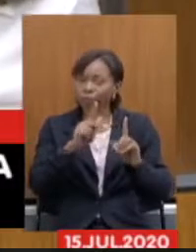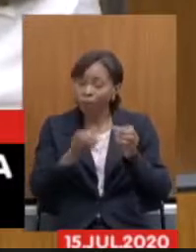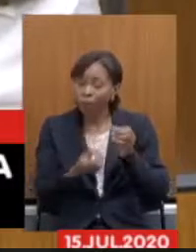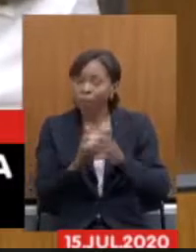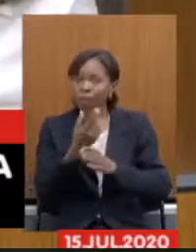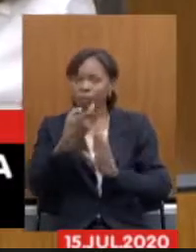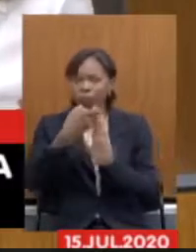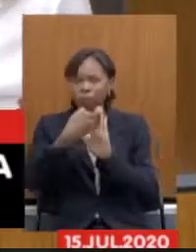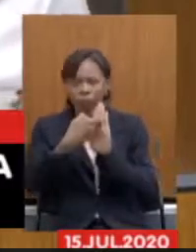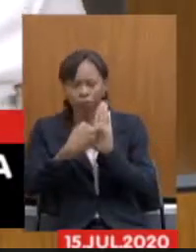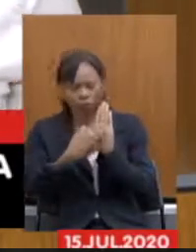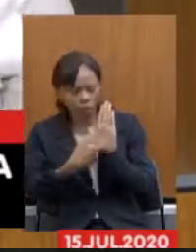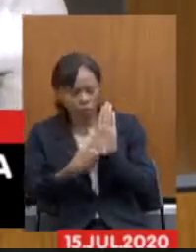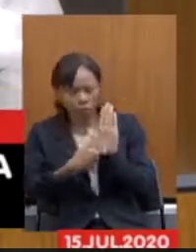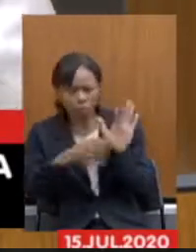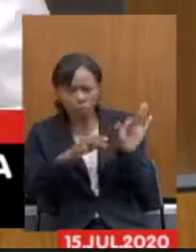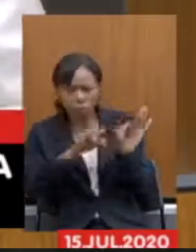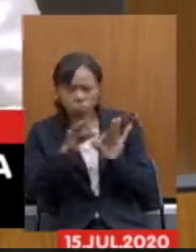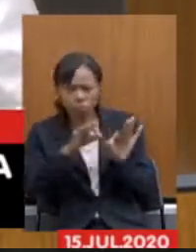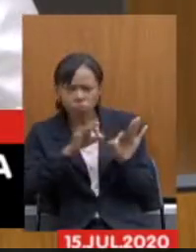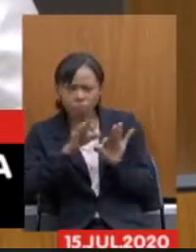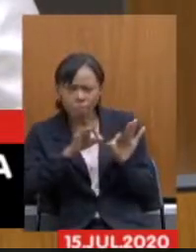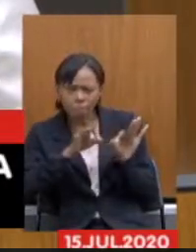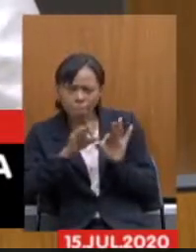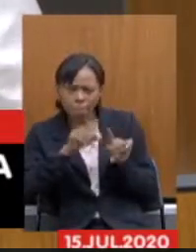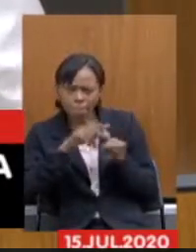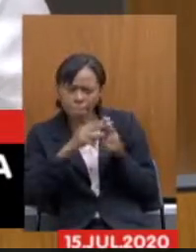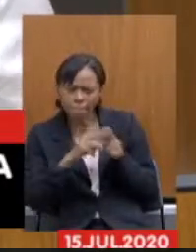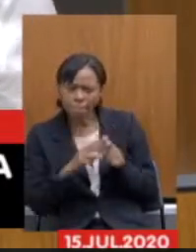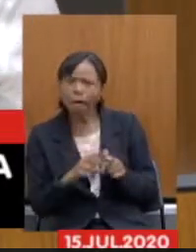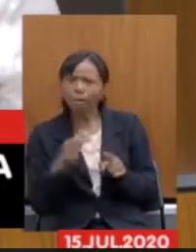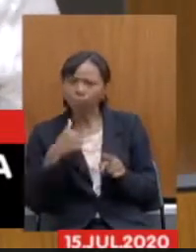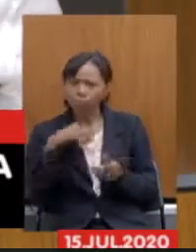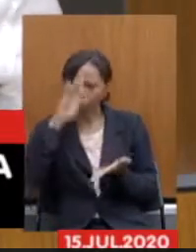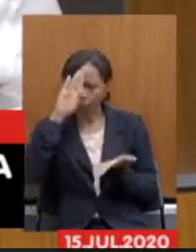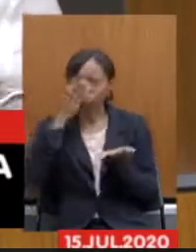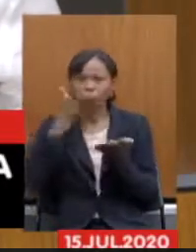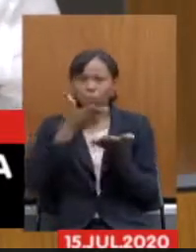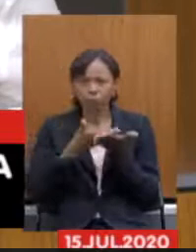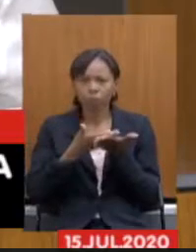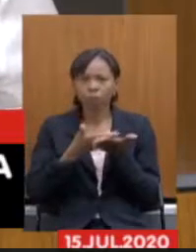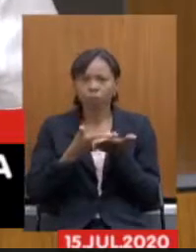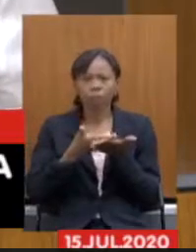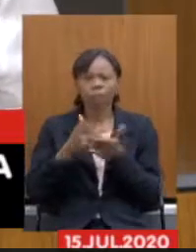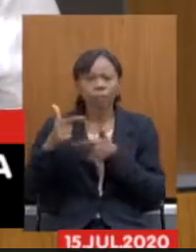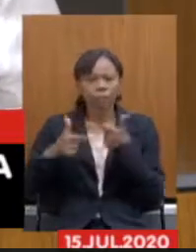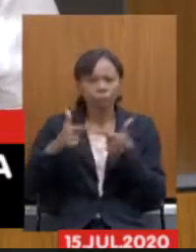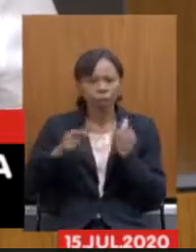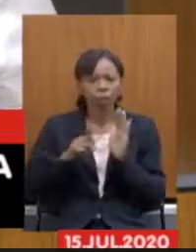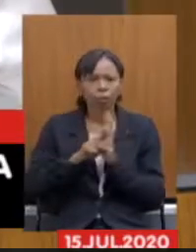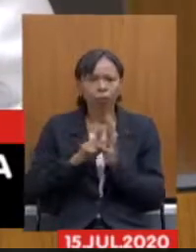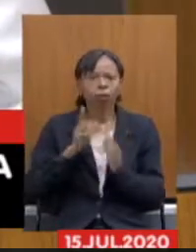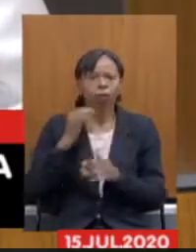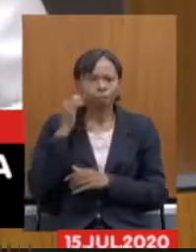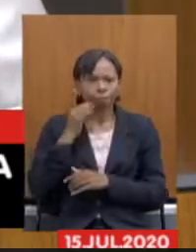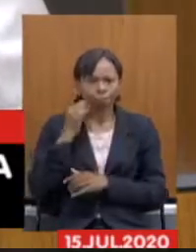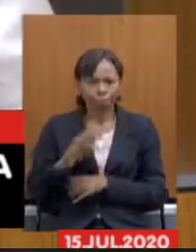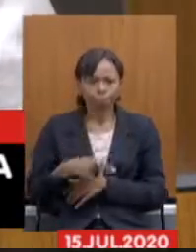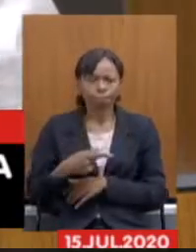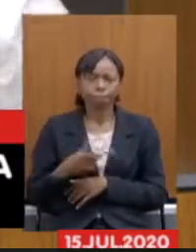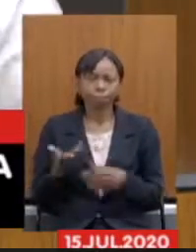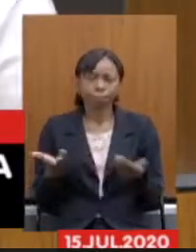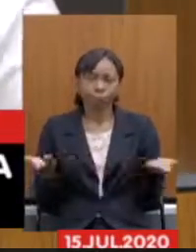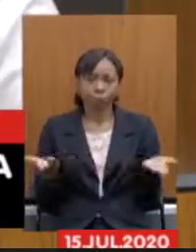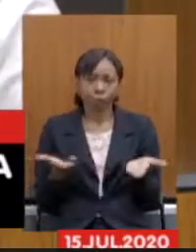aperfeiçoado e eu acredito nisso acredito muito no trabalho dos parlamentares dessa casa hoje